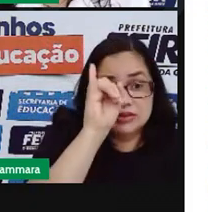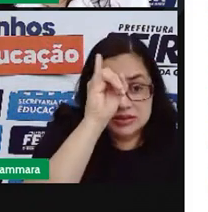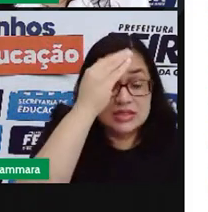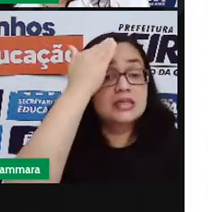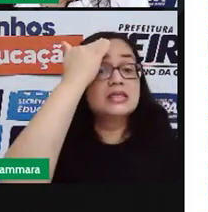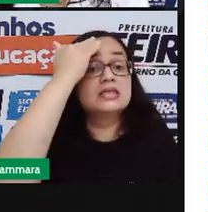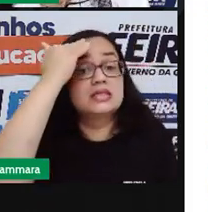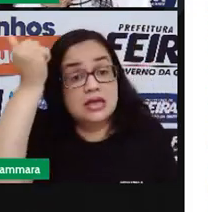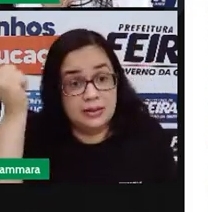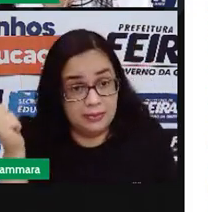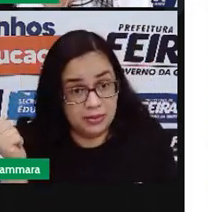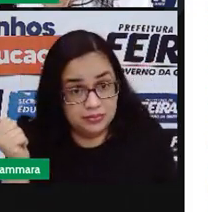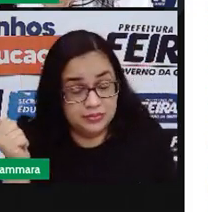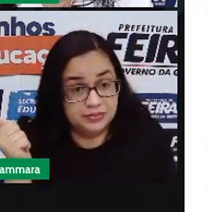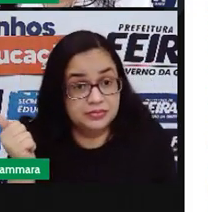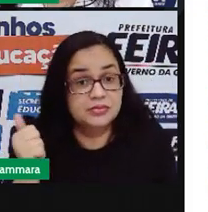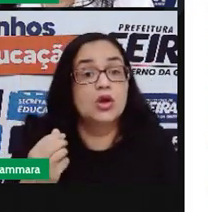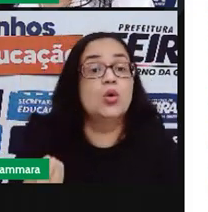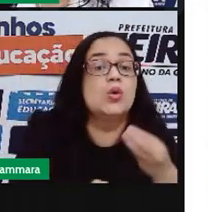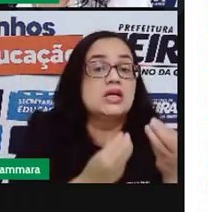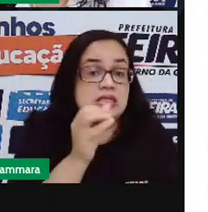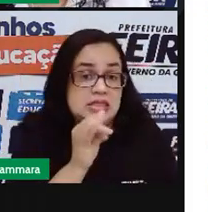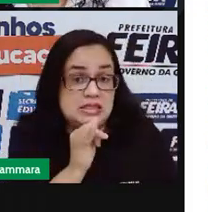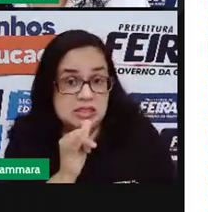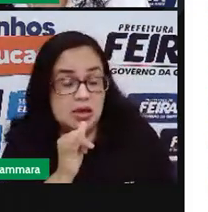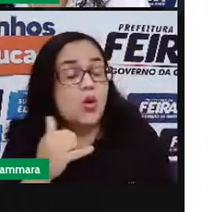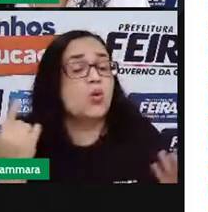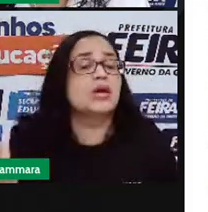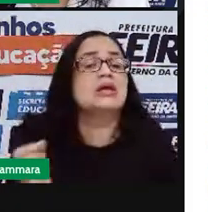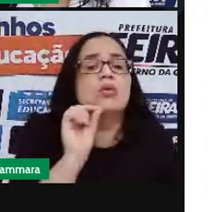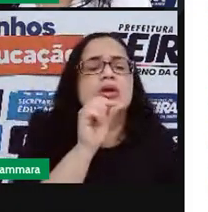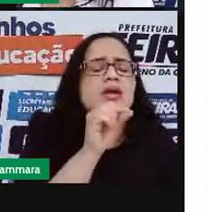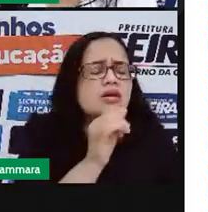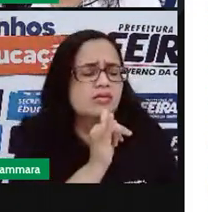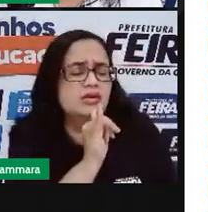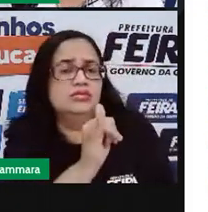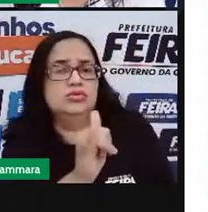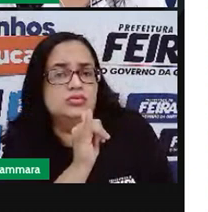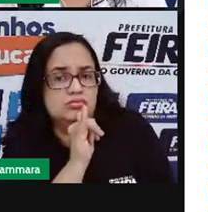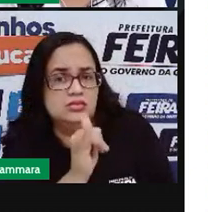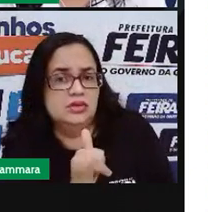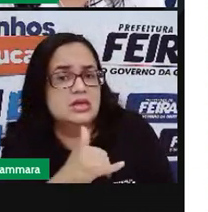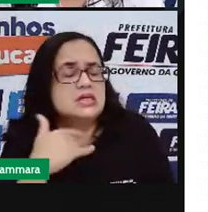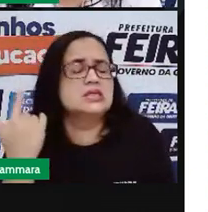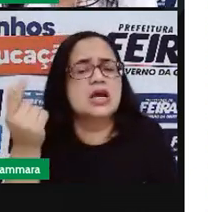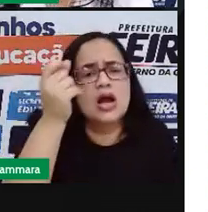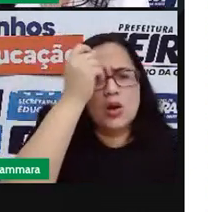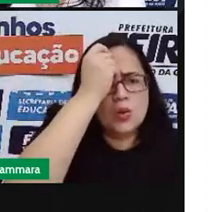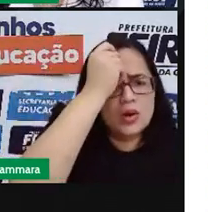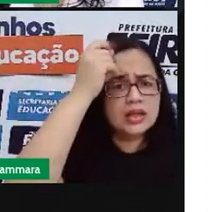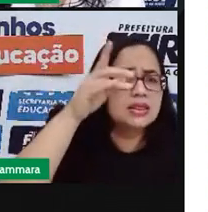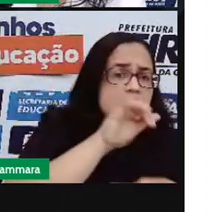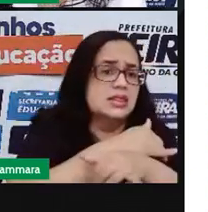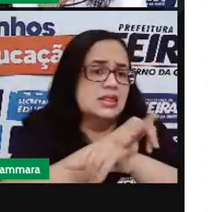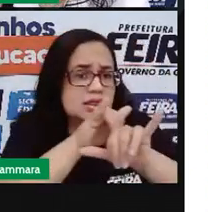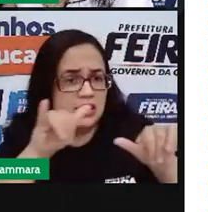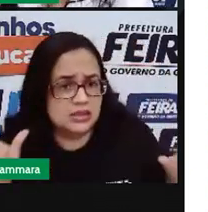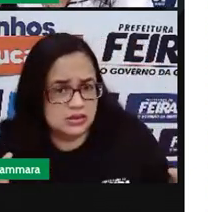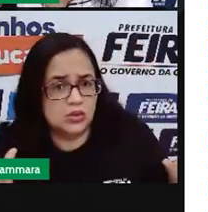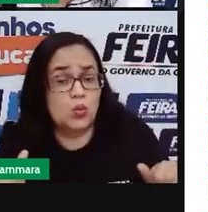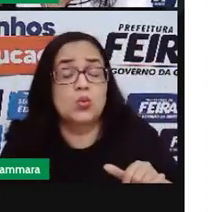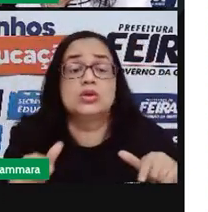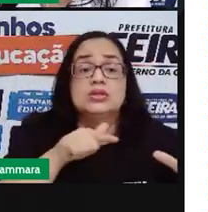definir certas coisas, como o que será divulgado. Se é uma ideia, se é um produto,